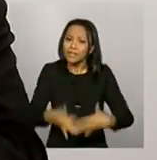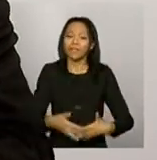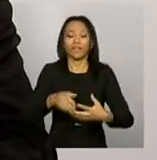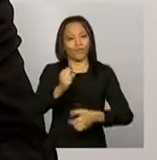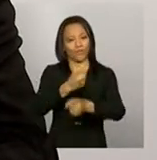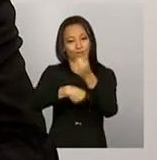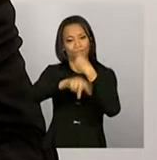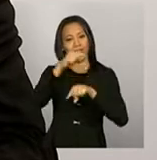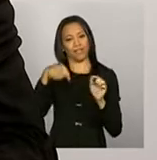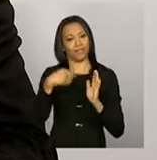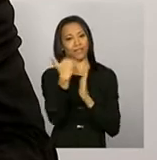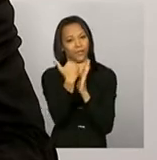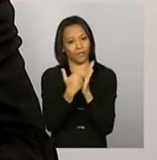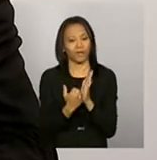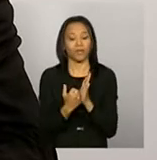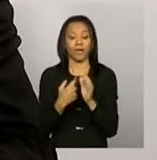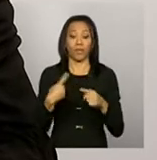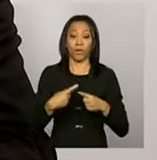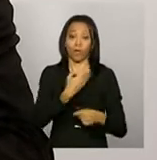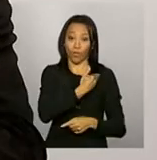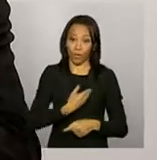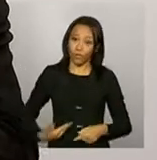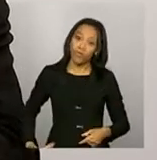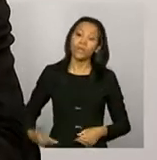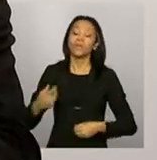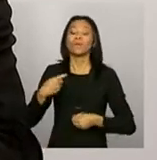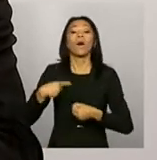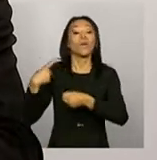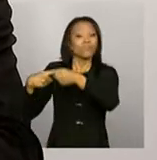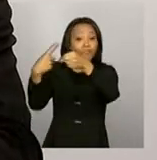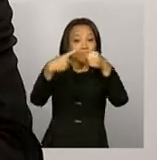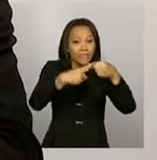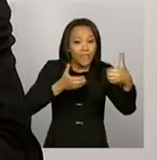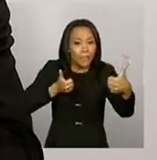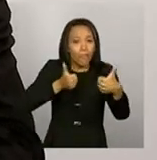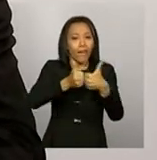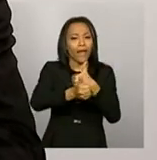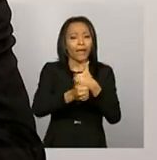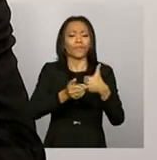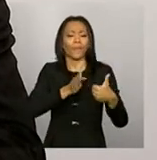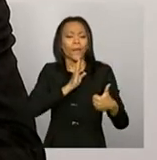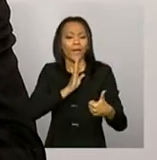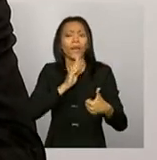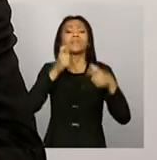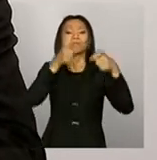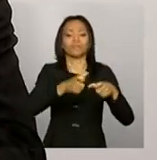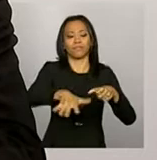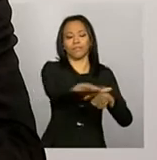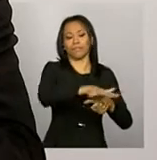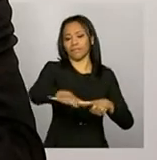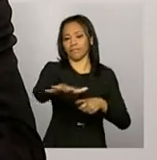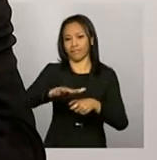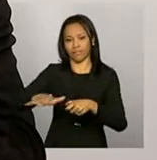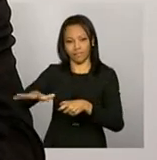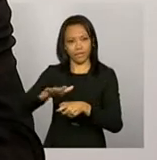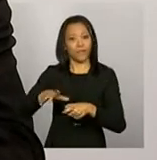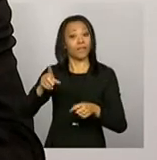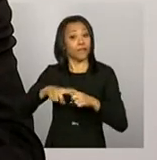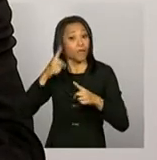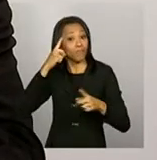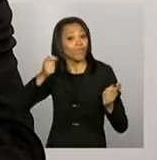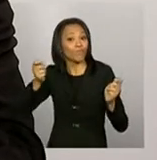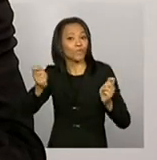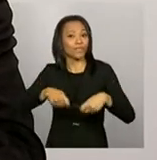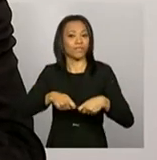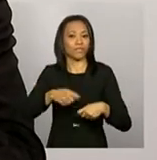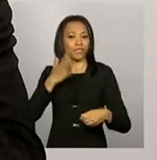Porque é o governo municipal que está mais perto, que mais conhece a realidade local e, portanto, que tem a maior capacidade